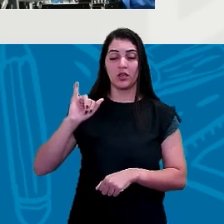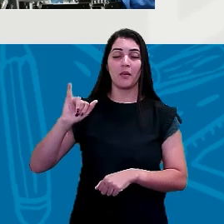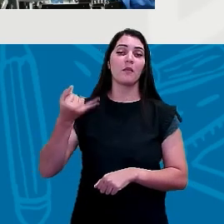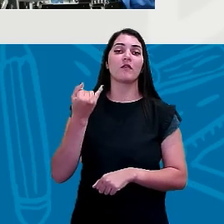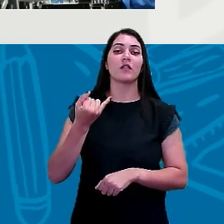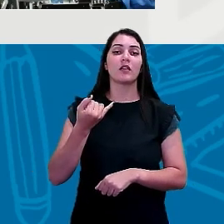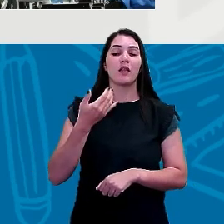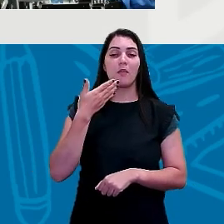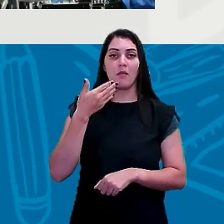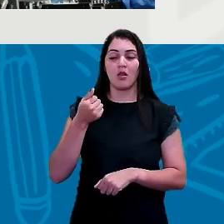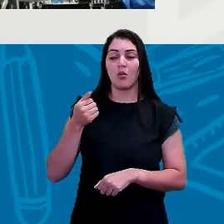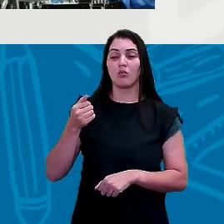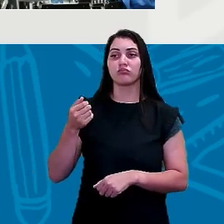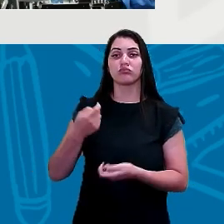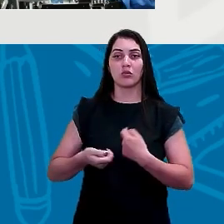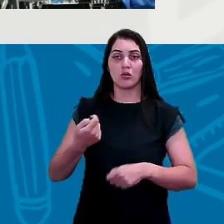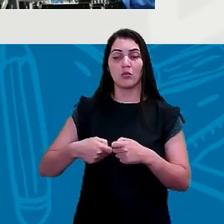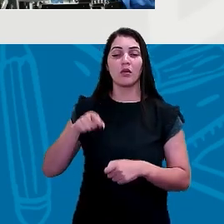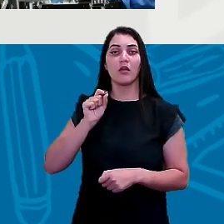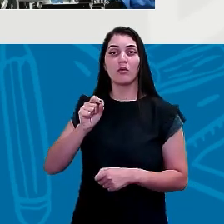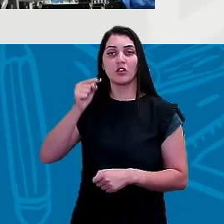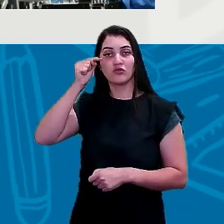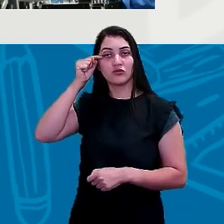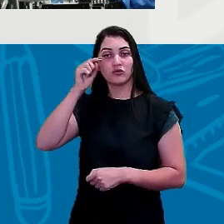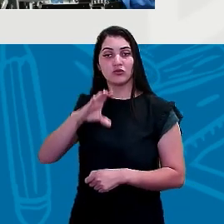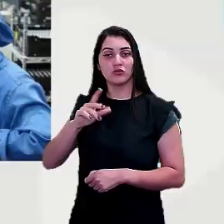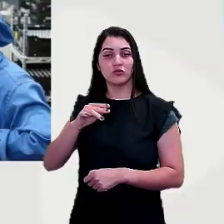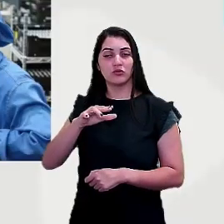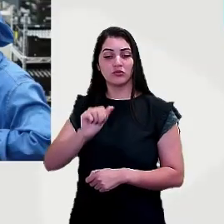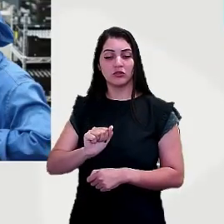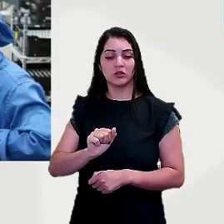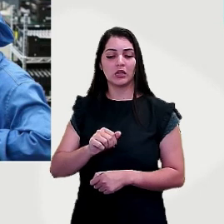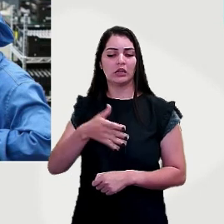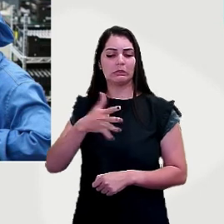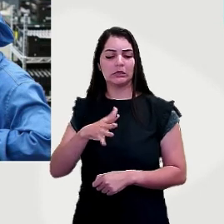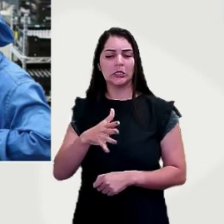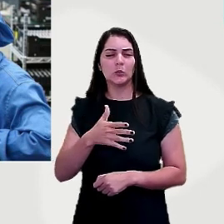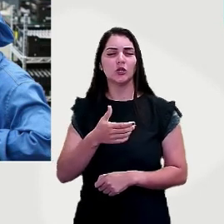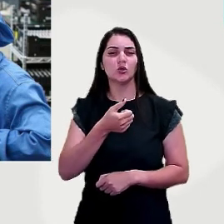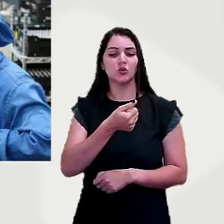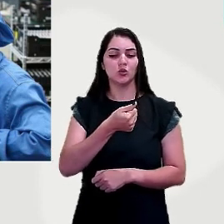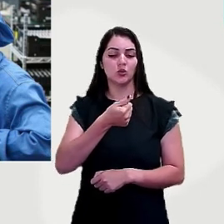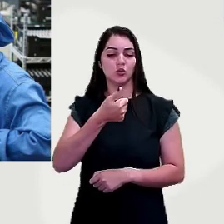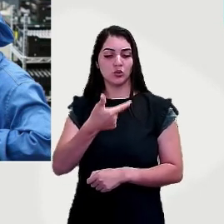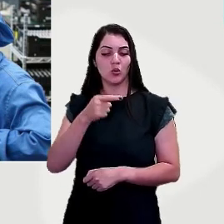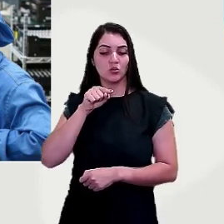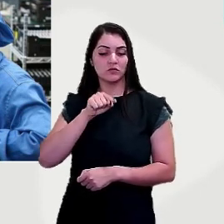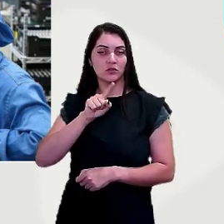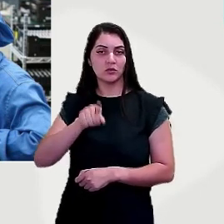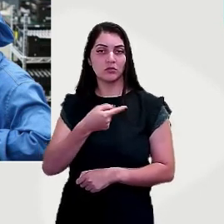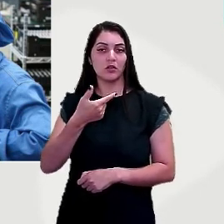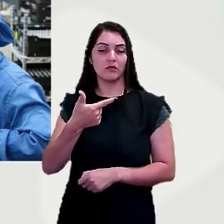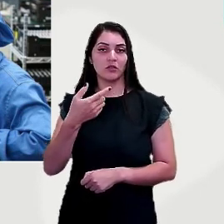economia no continente é a China. O produto interno bruto do país é de aproximadamente 12,24 trilhões.